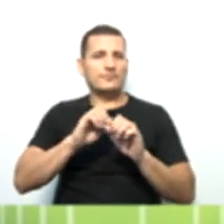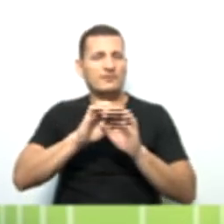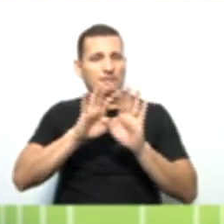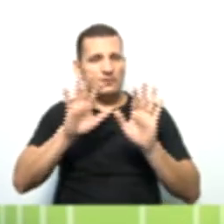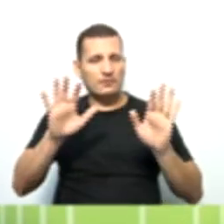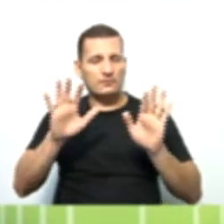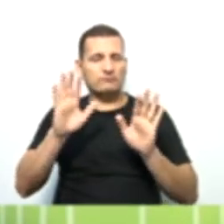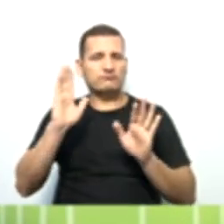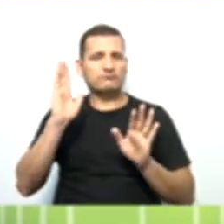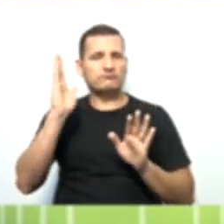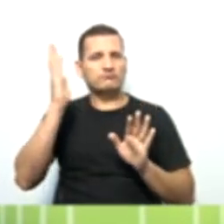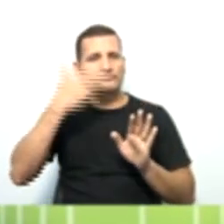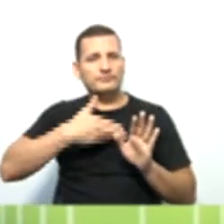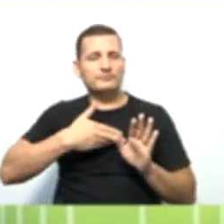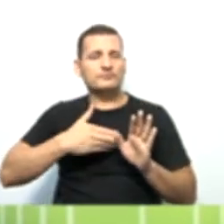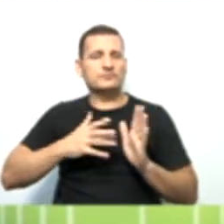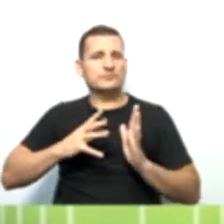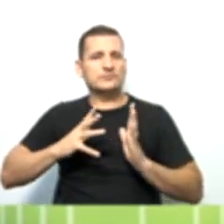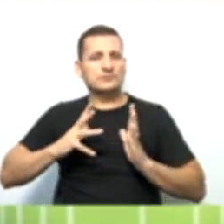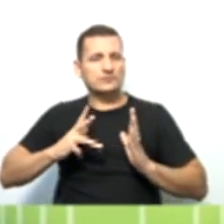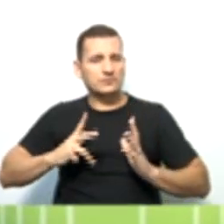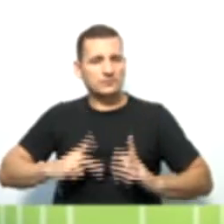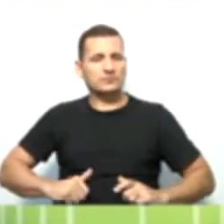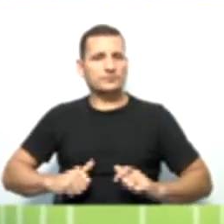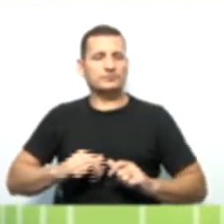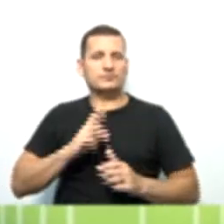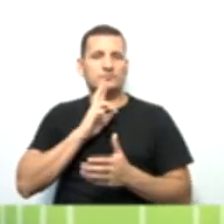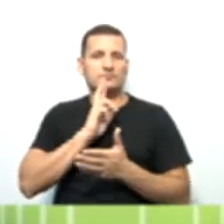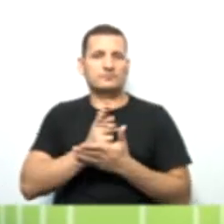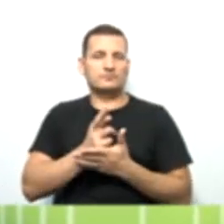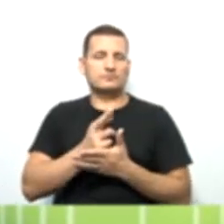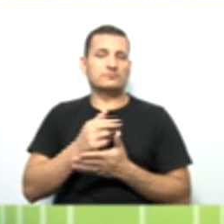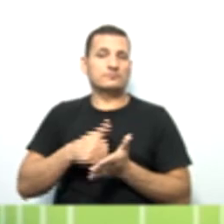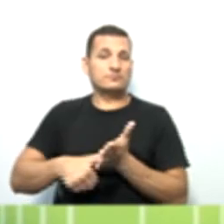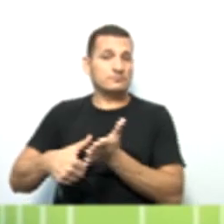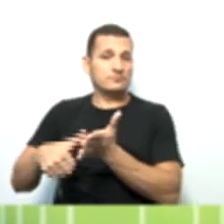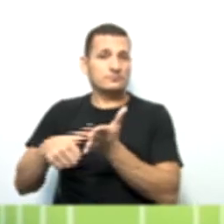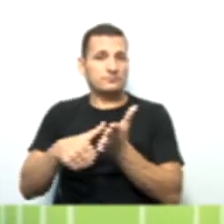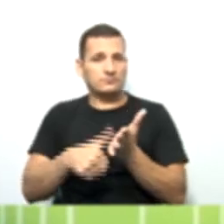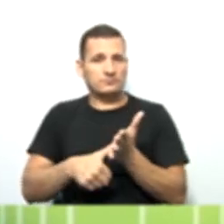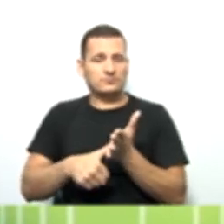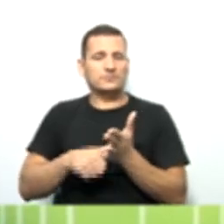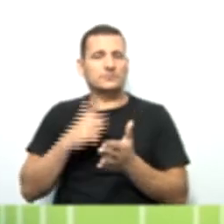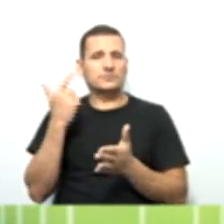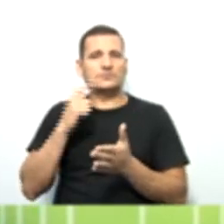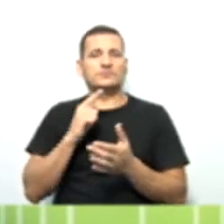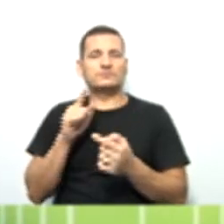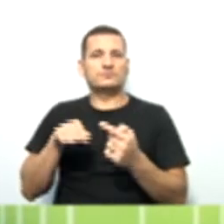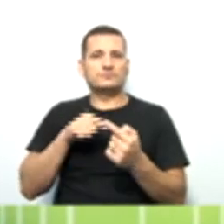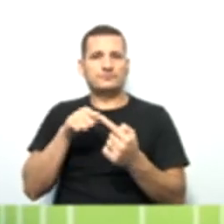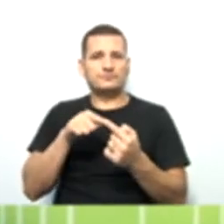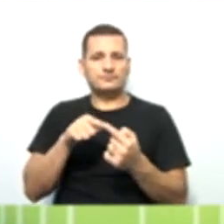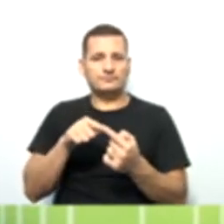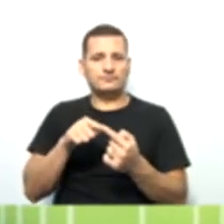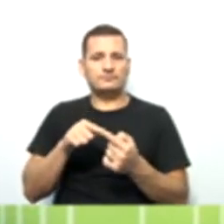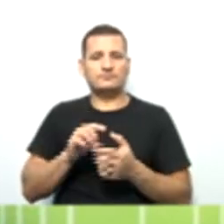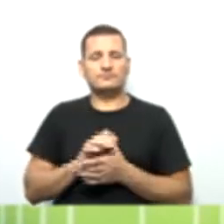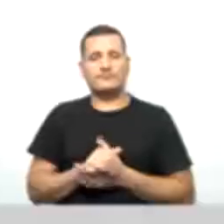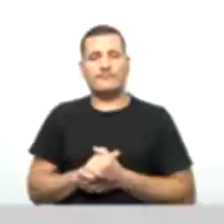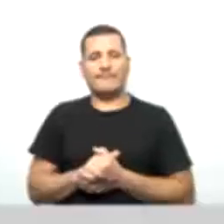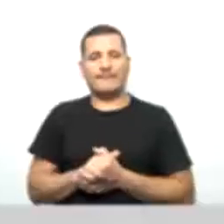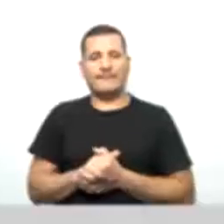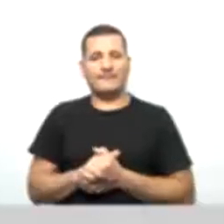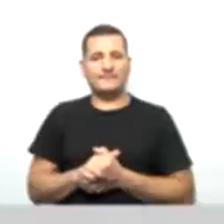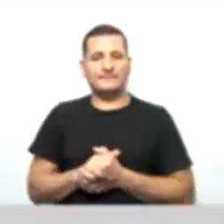ter um bom resultado entre os seus cooperados, assim como atingir os objetivos esperados, certo? Vamos lá,